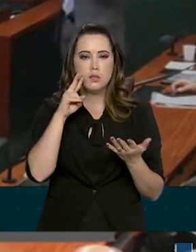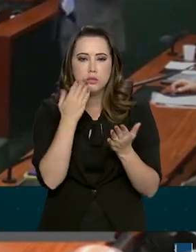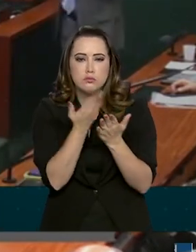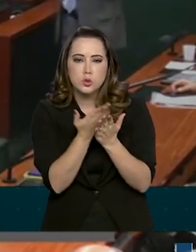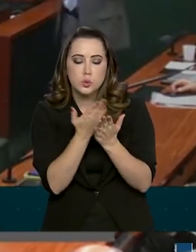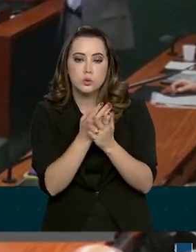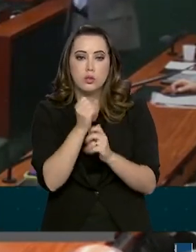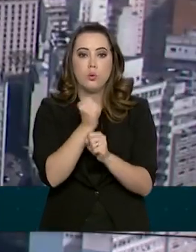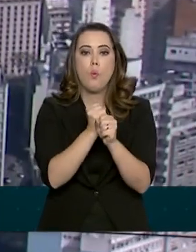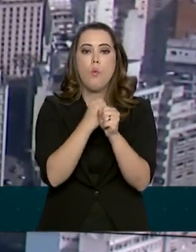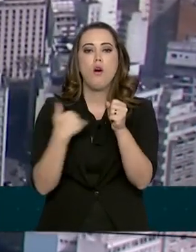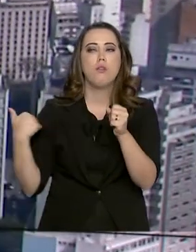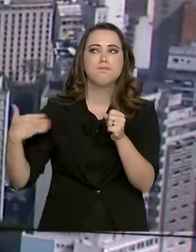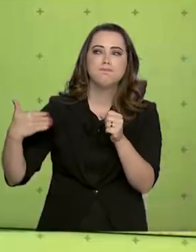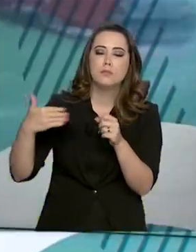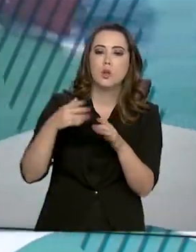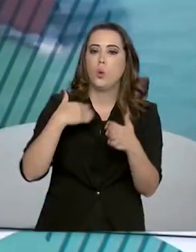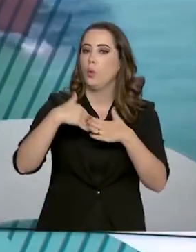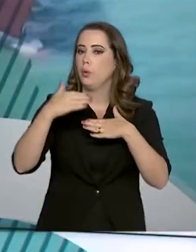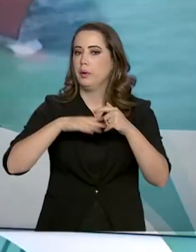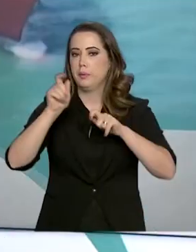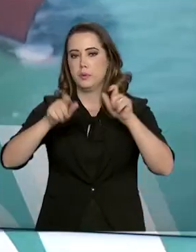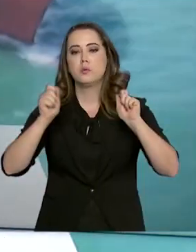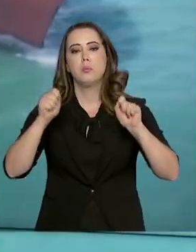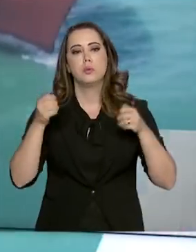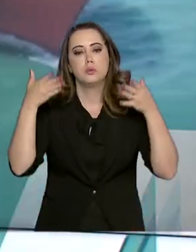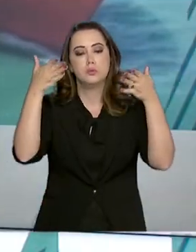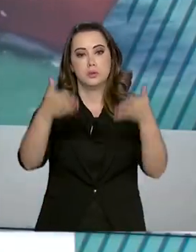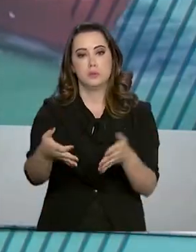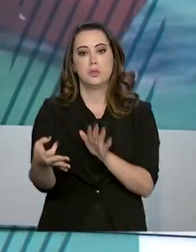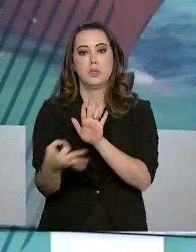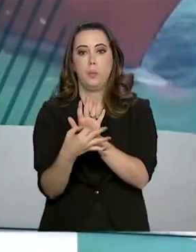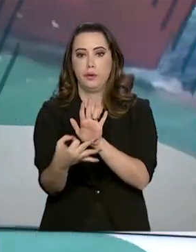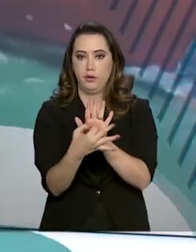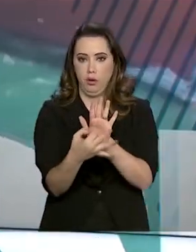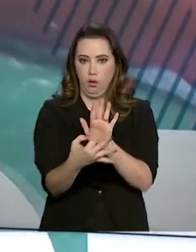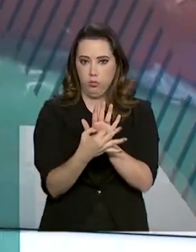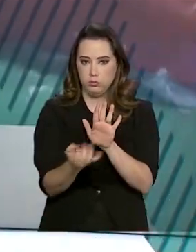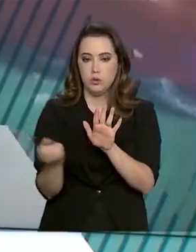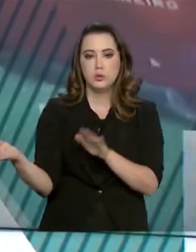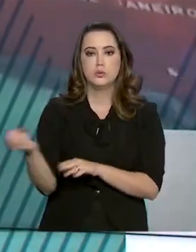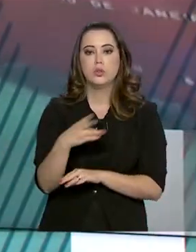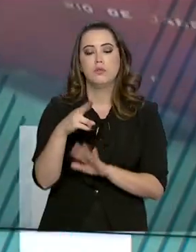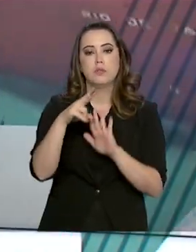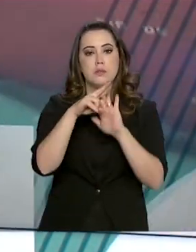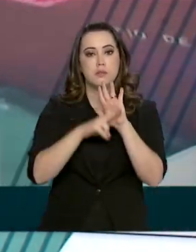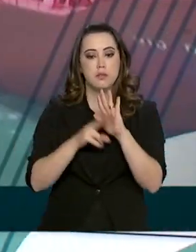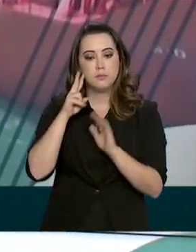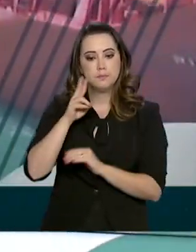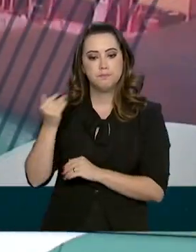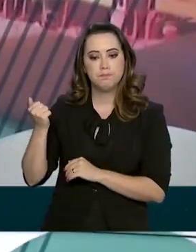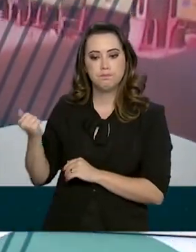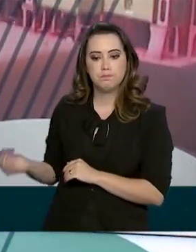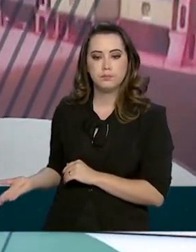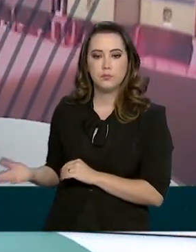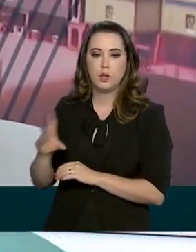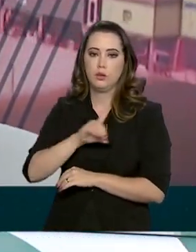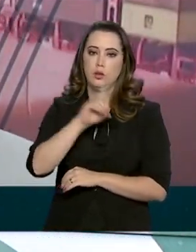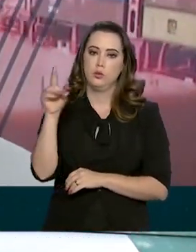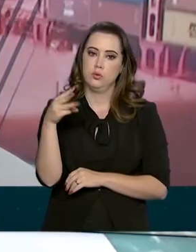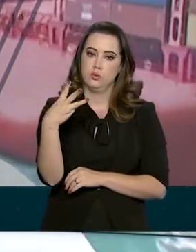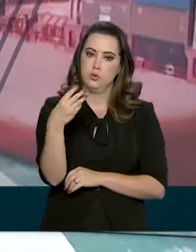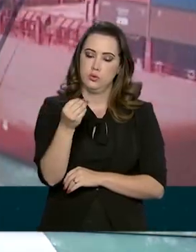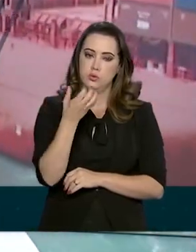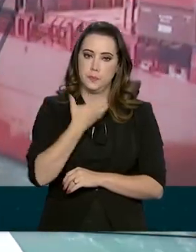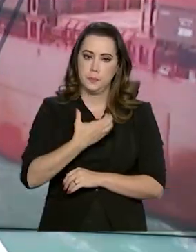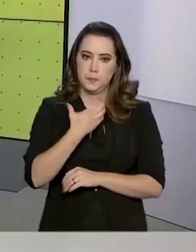desde o ano passado. Qualquer pessoa pode participar da consulta pública sobre a nova regra no site da ANEL até o dia 30